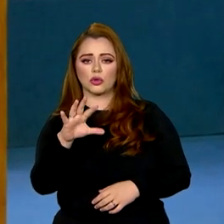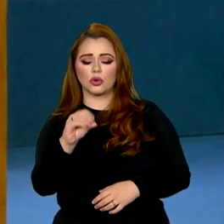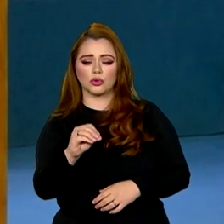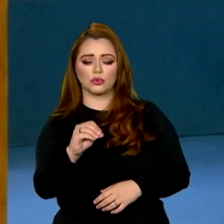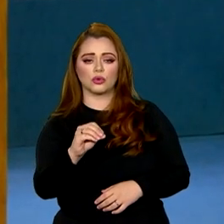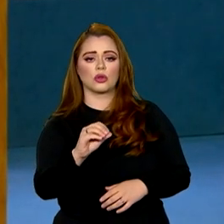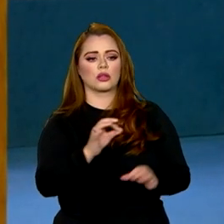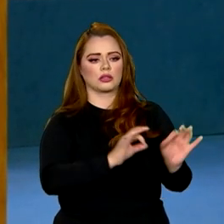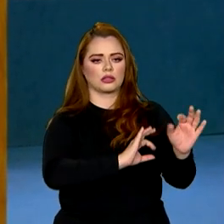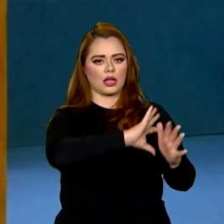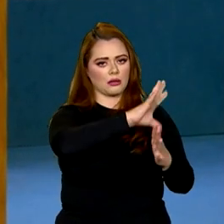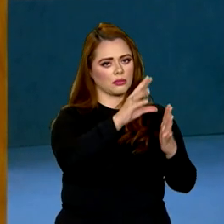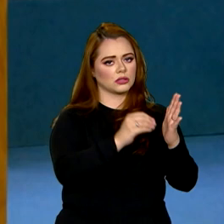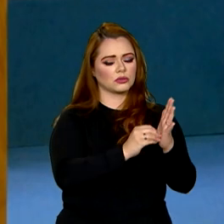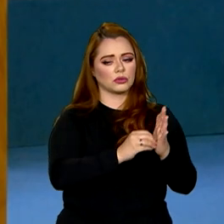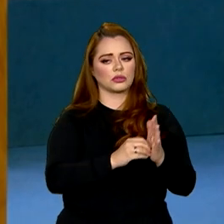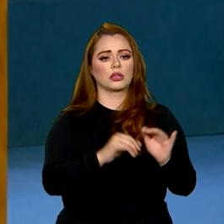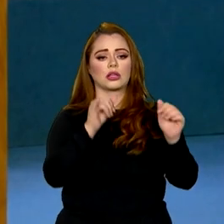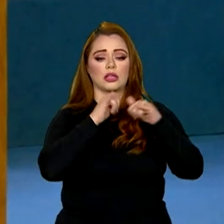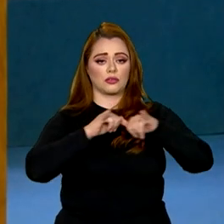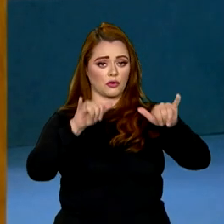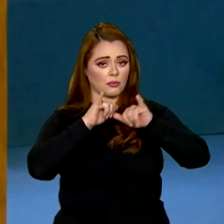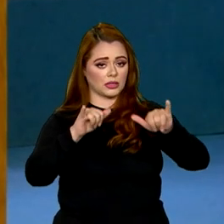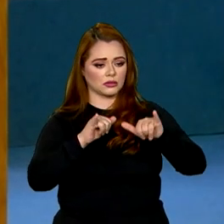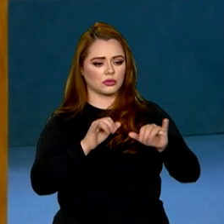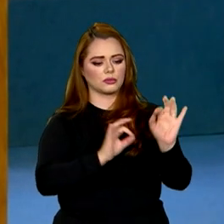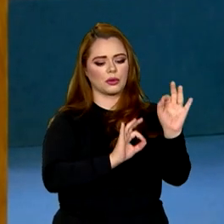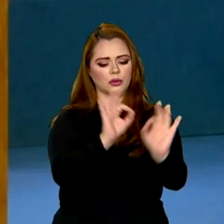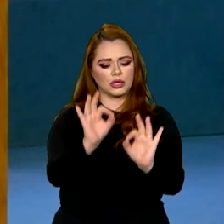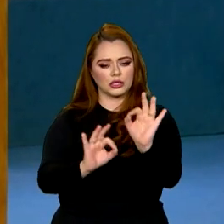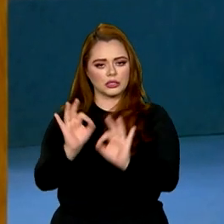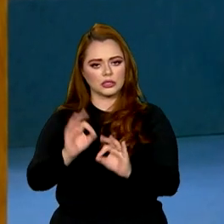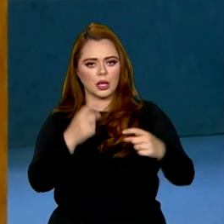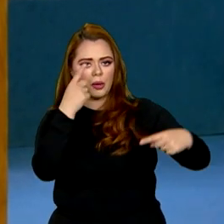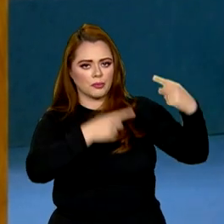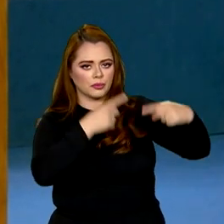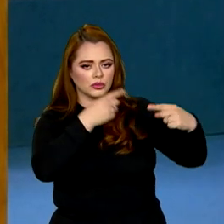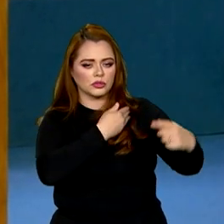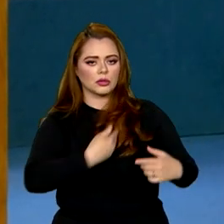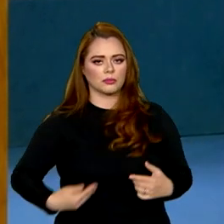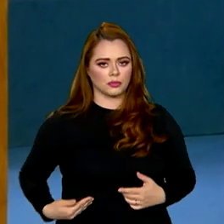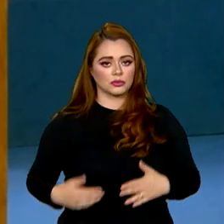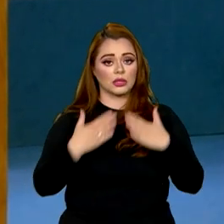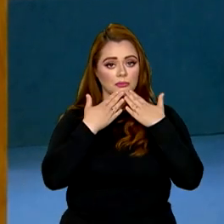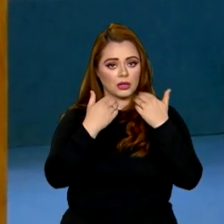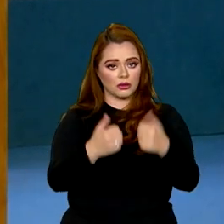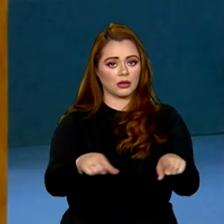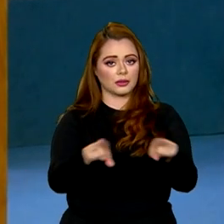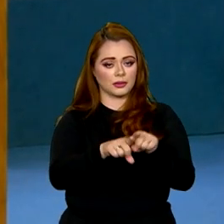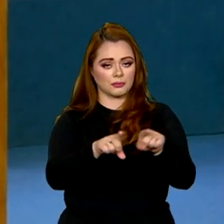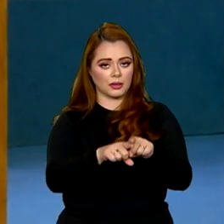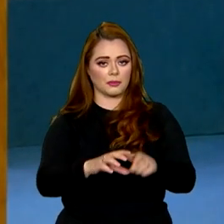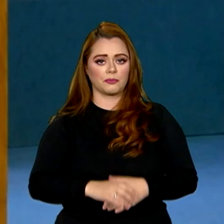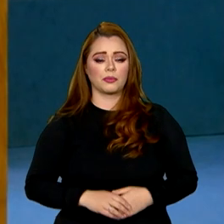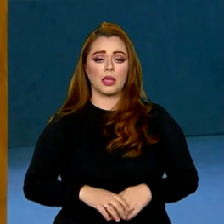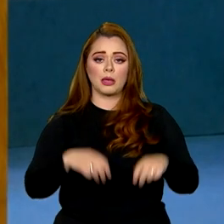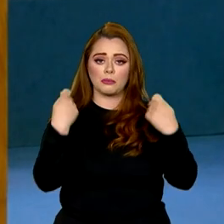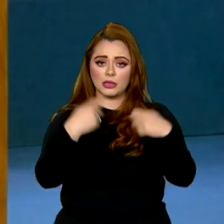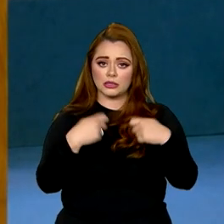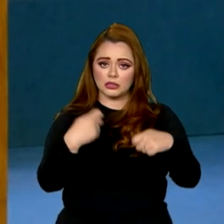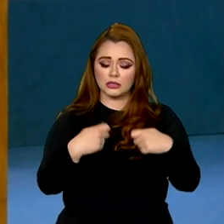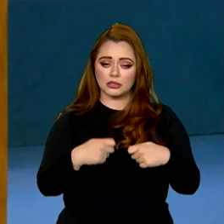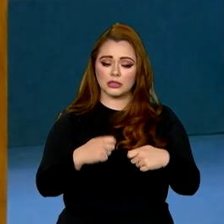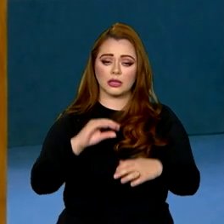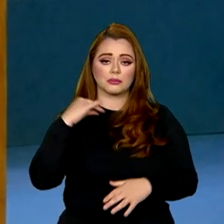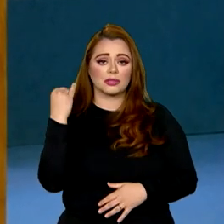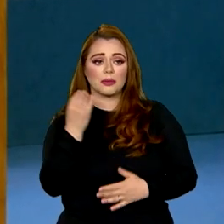dados para orientar políticas públicas e torná-las mais eficazes. Temos de aproveitar o patrimônio genético